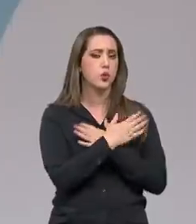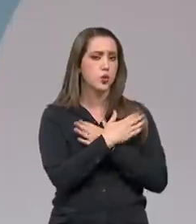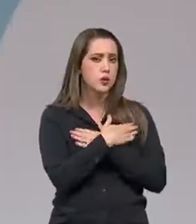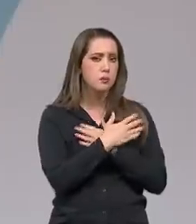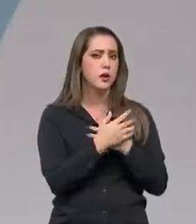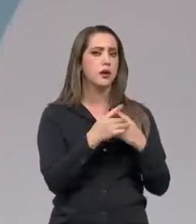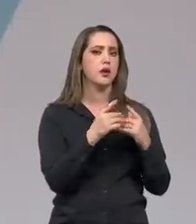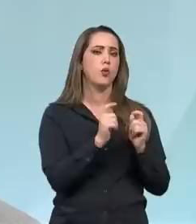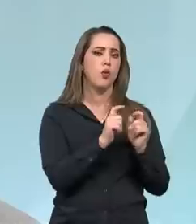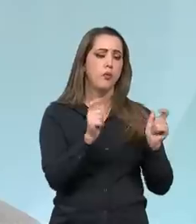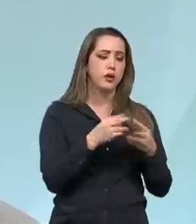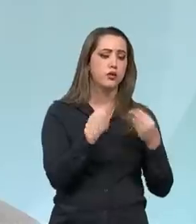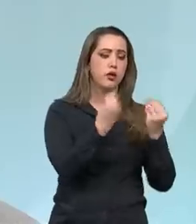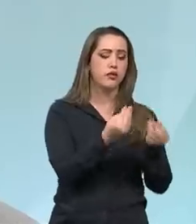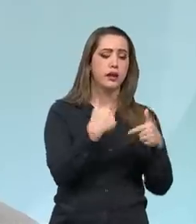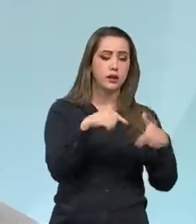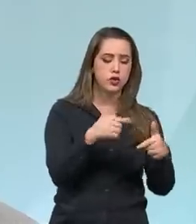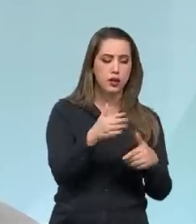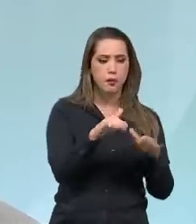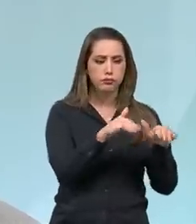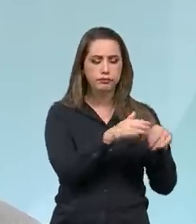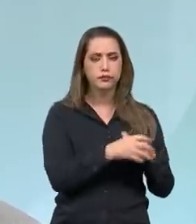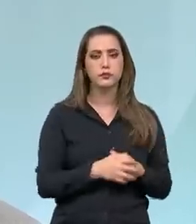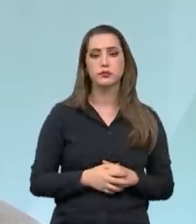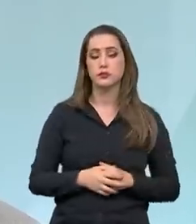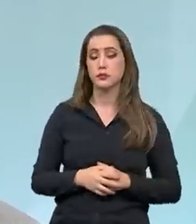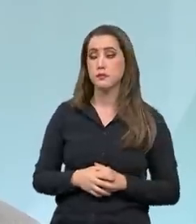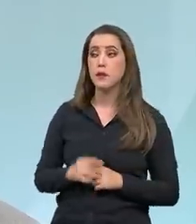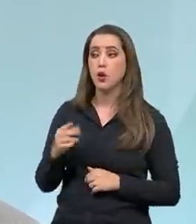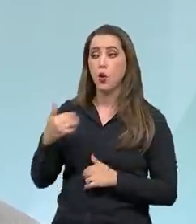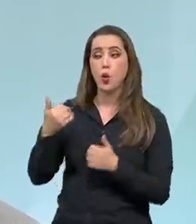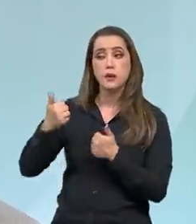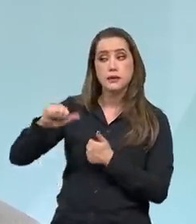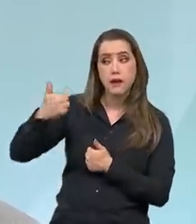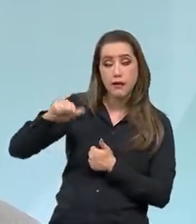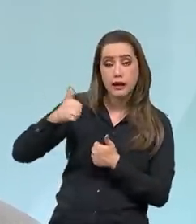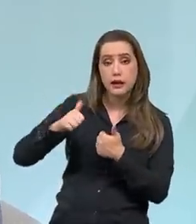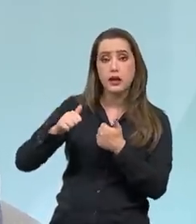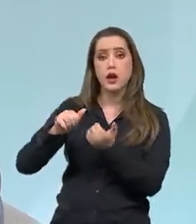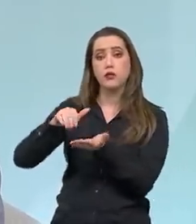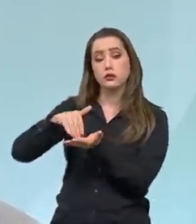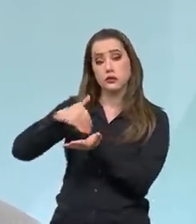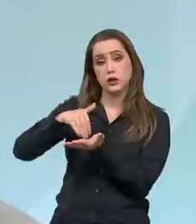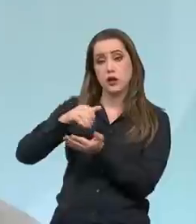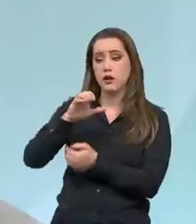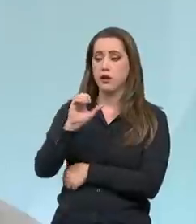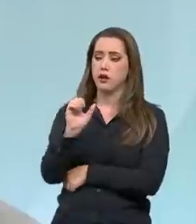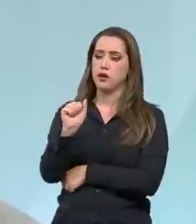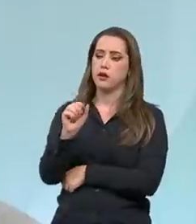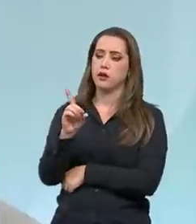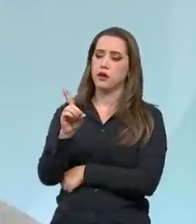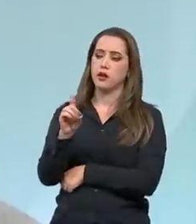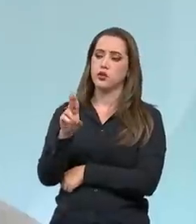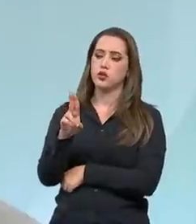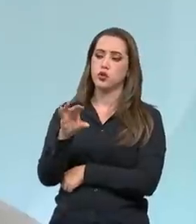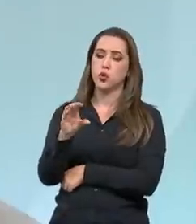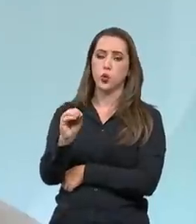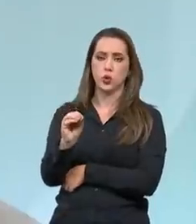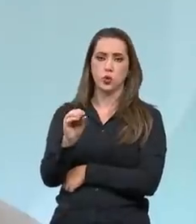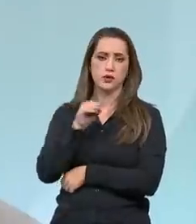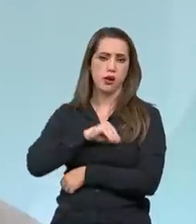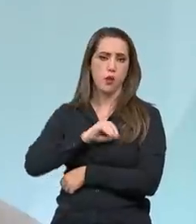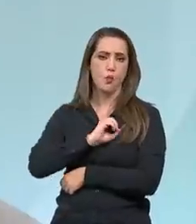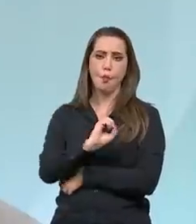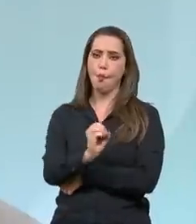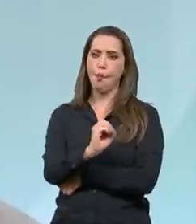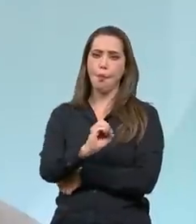na oferta de emprego? Quando você analisa o cadastro único, nós temos lá pessoas que têm renda zero, essa renda é autodeclarada, e tem pessoas que têm